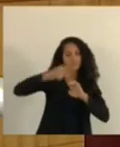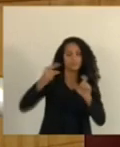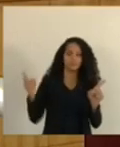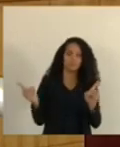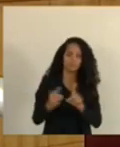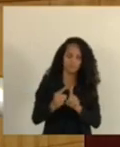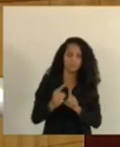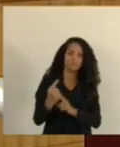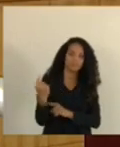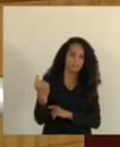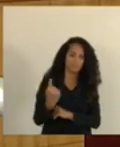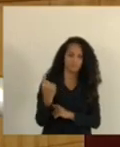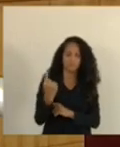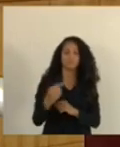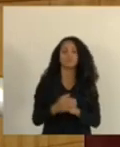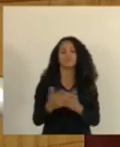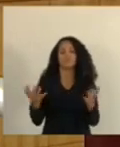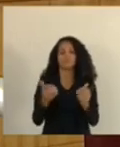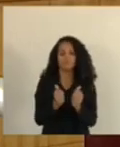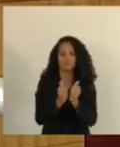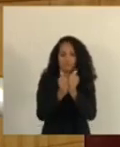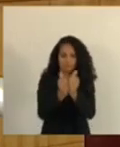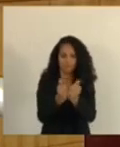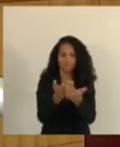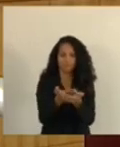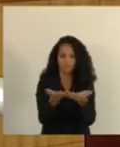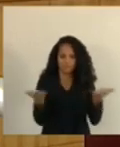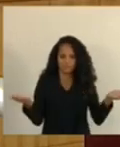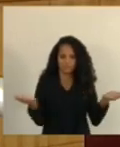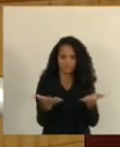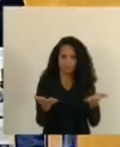individual. Acompanhe os trabalhos com a gente.